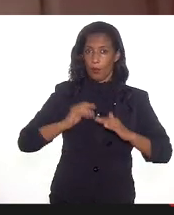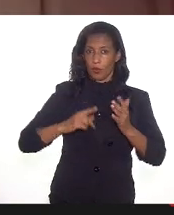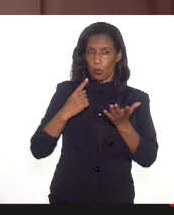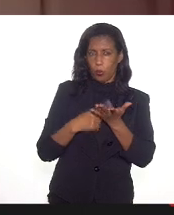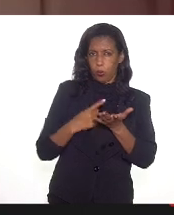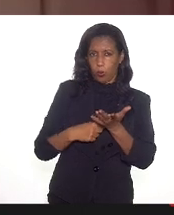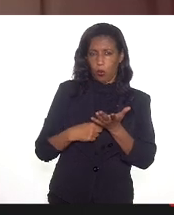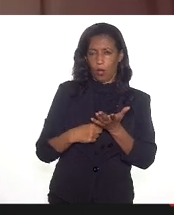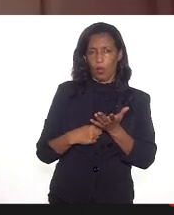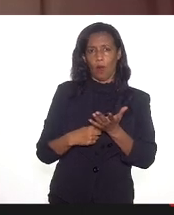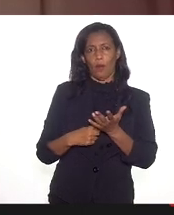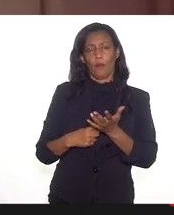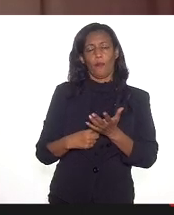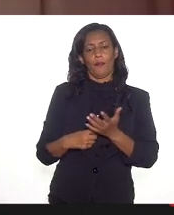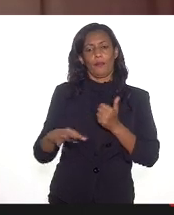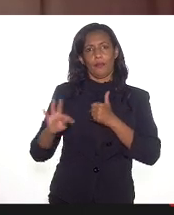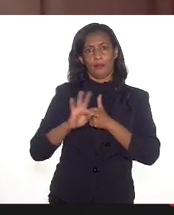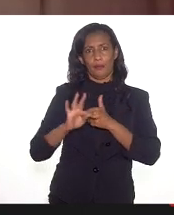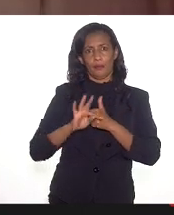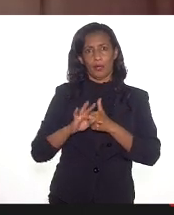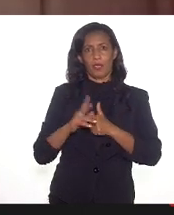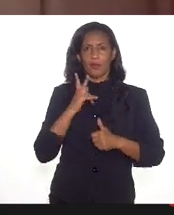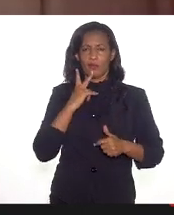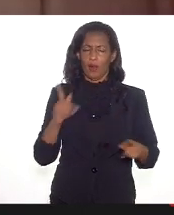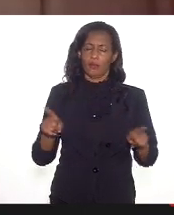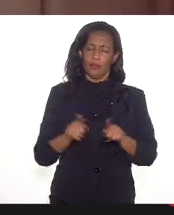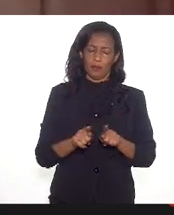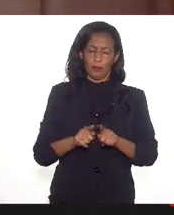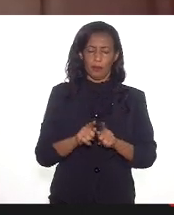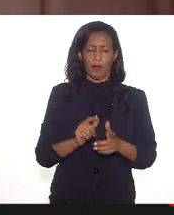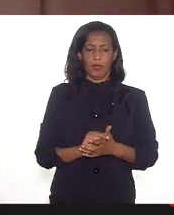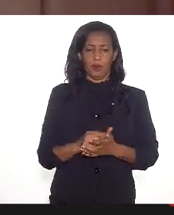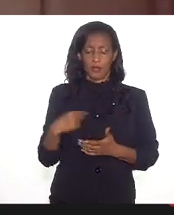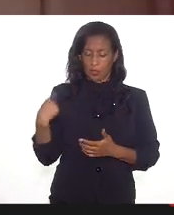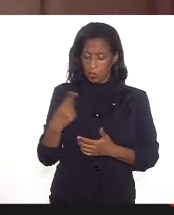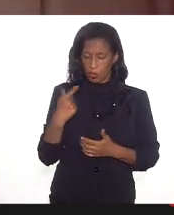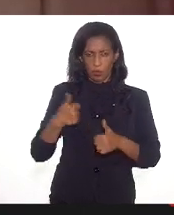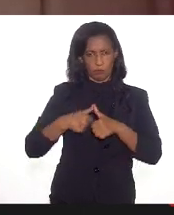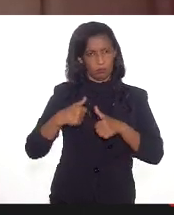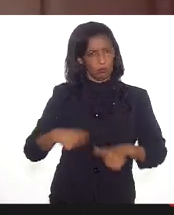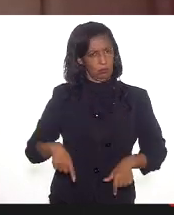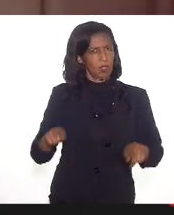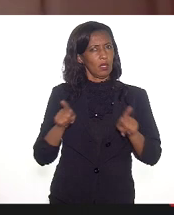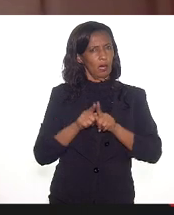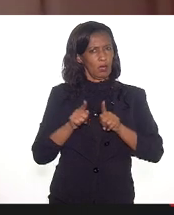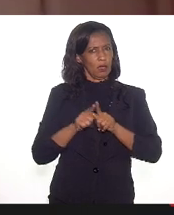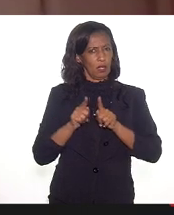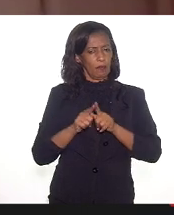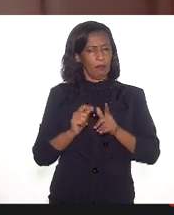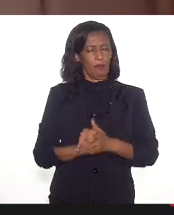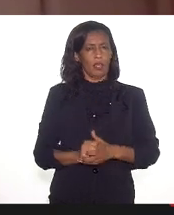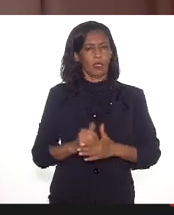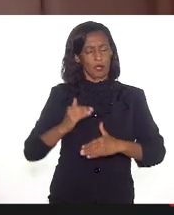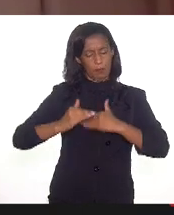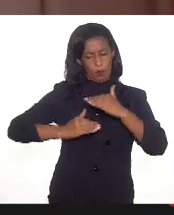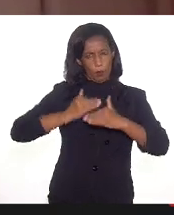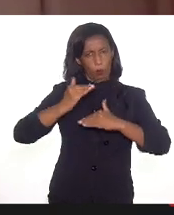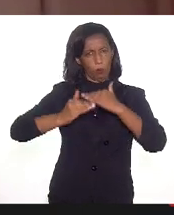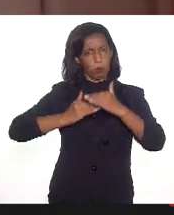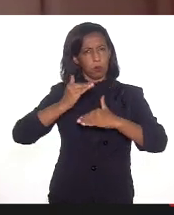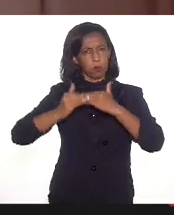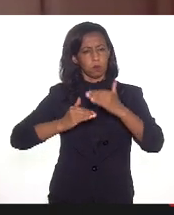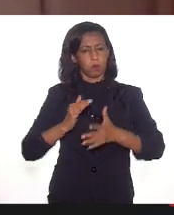dizer que nós estamos aqui também como trincheira nesse processo